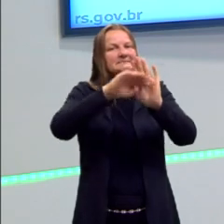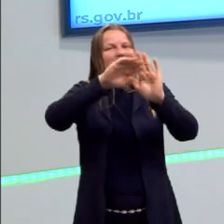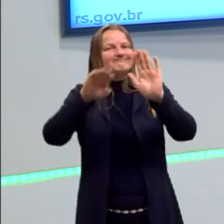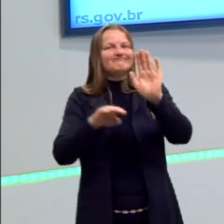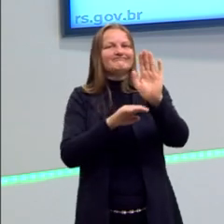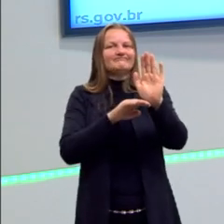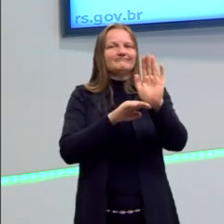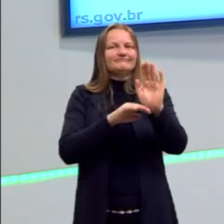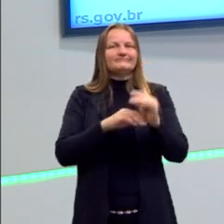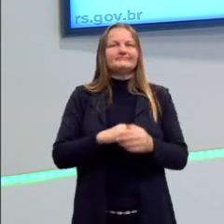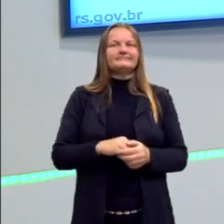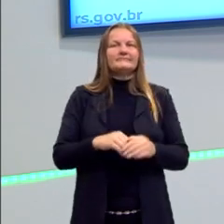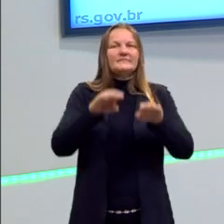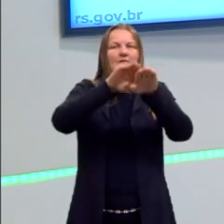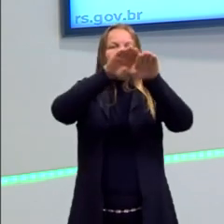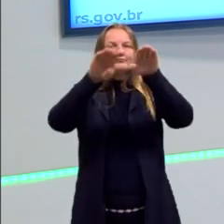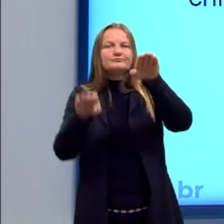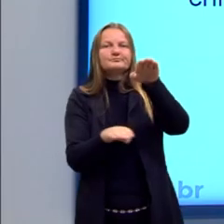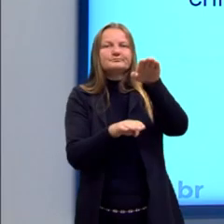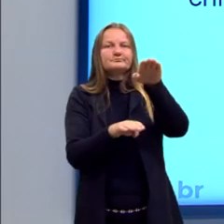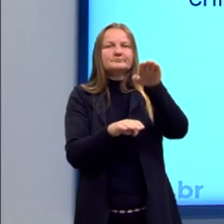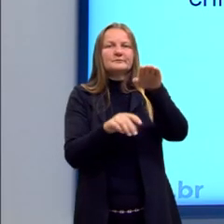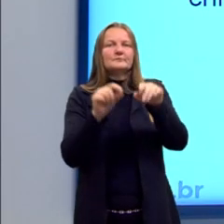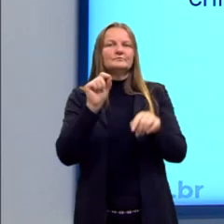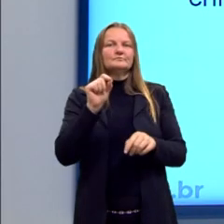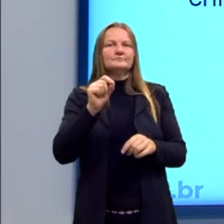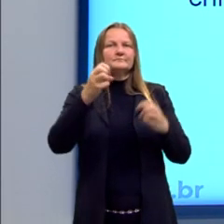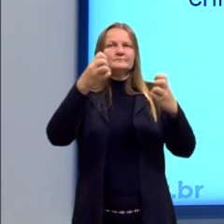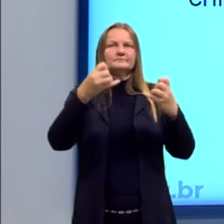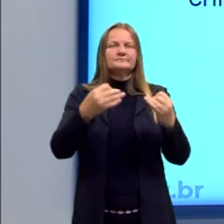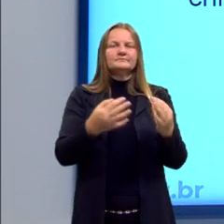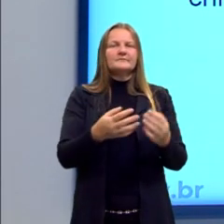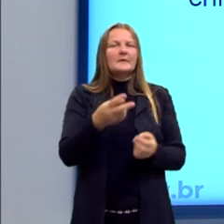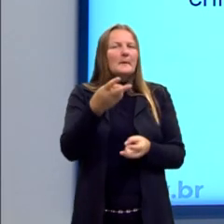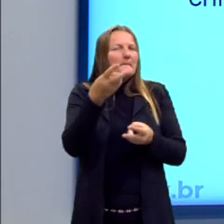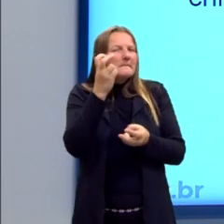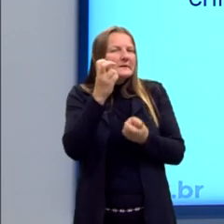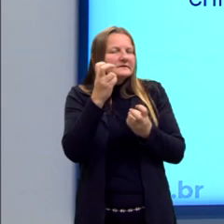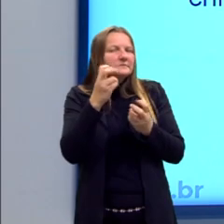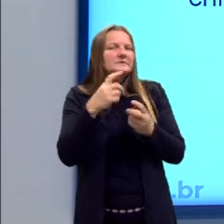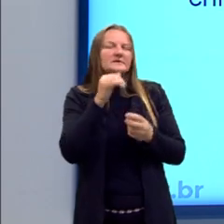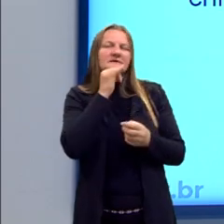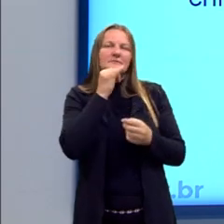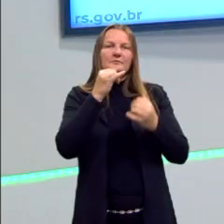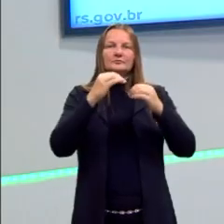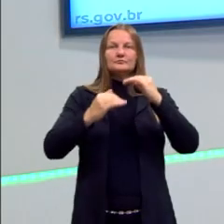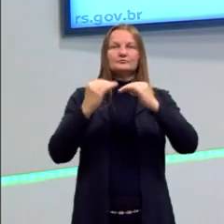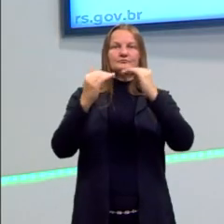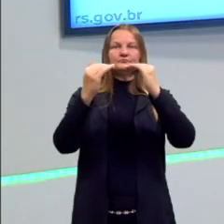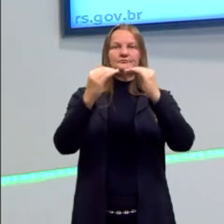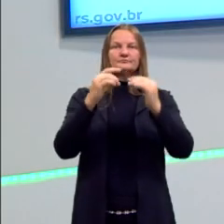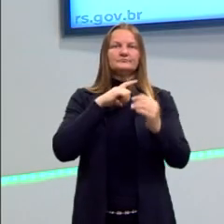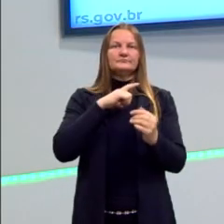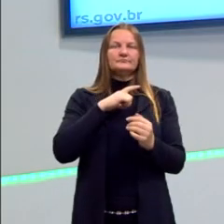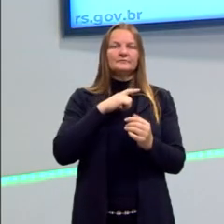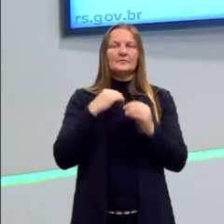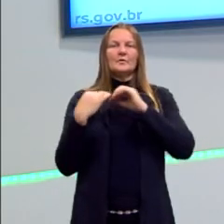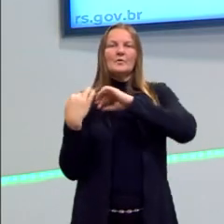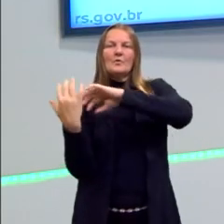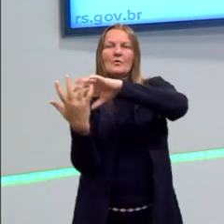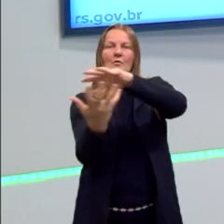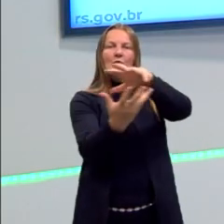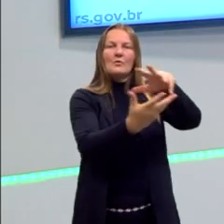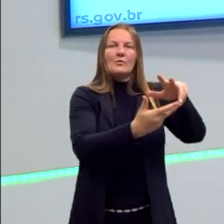muitas desigualdades. Vejam só, como é que vai acontecer o processo da globalização?